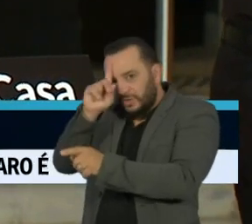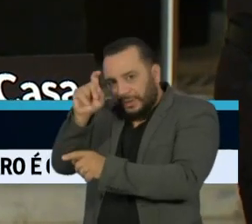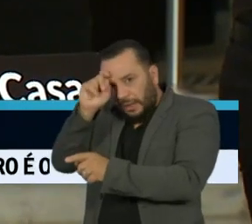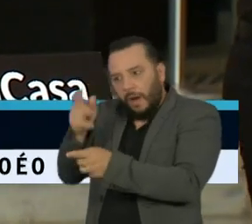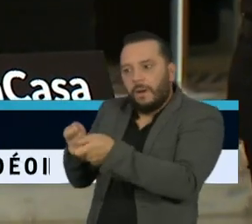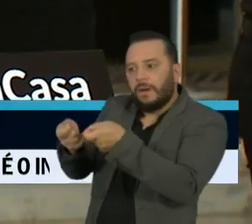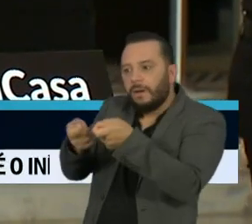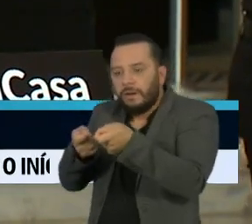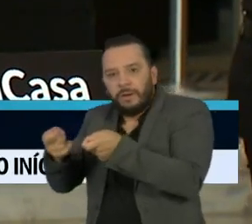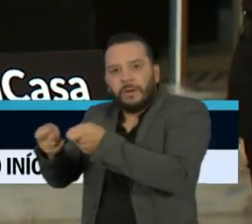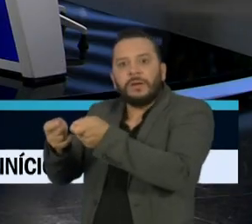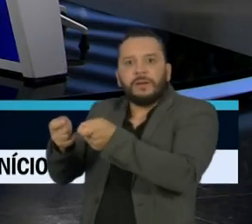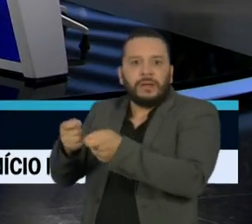ainda nesse momento.